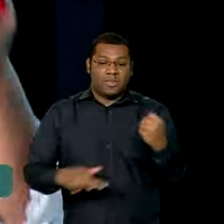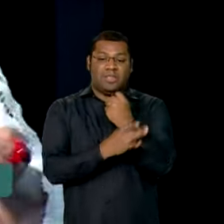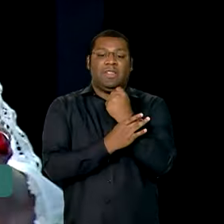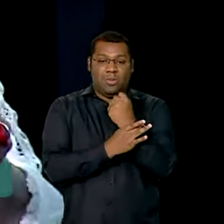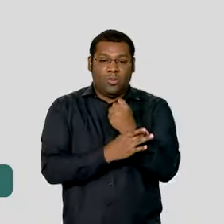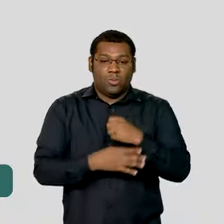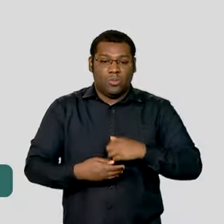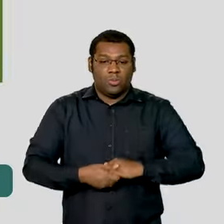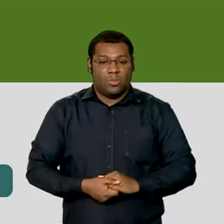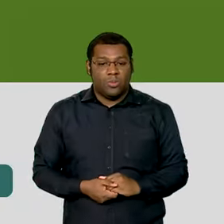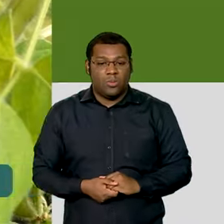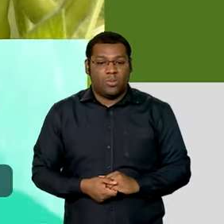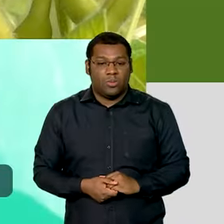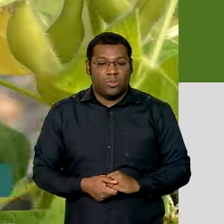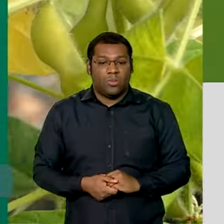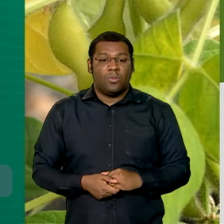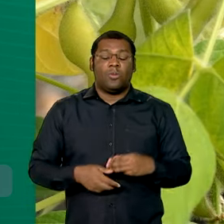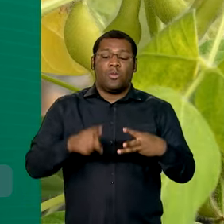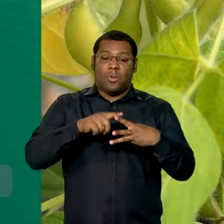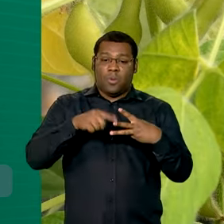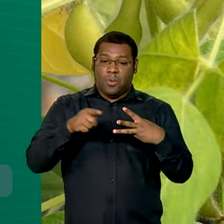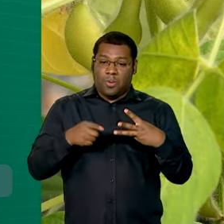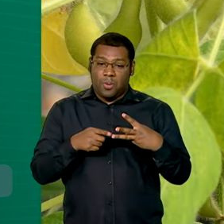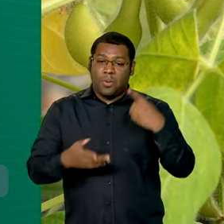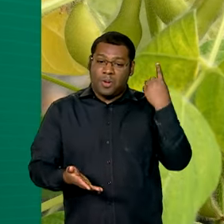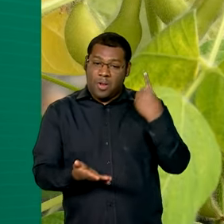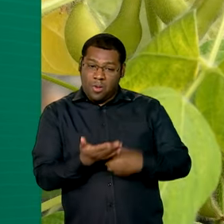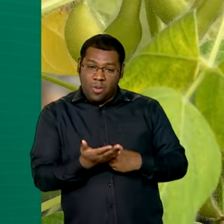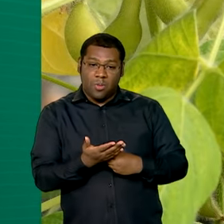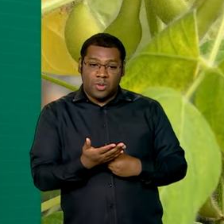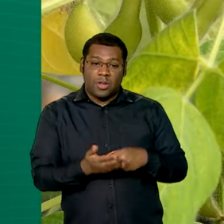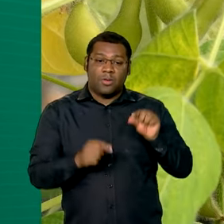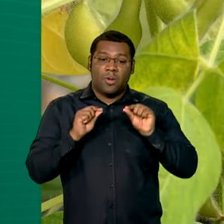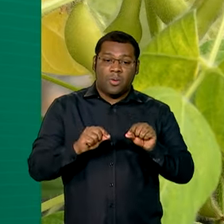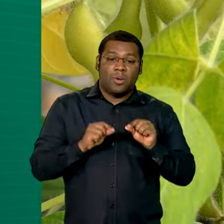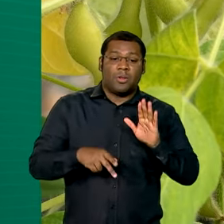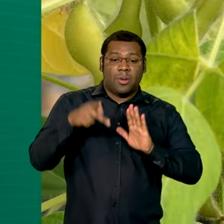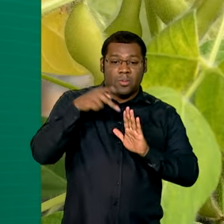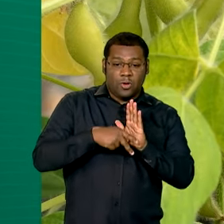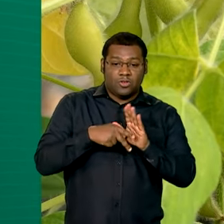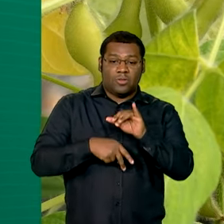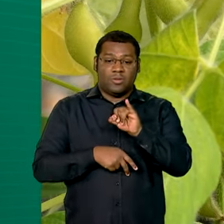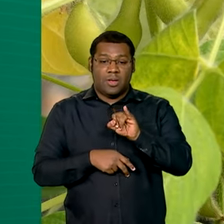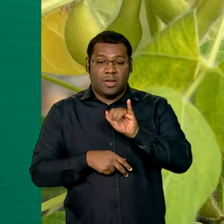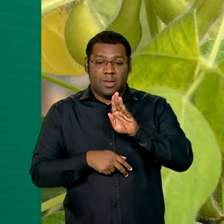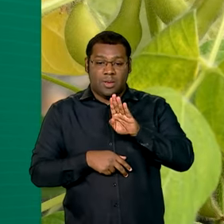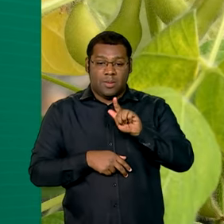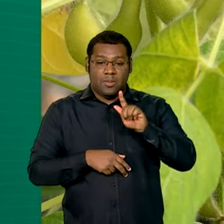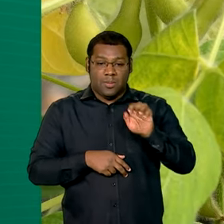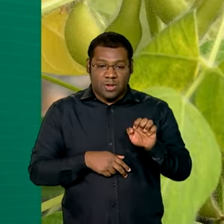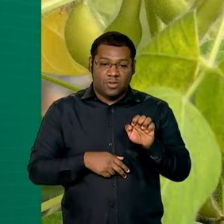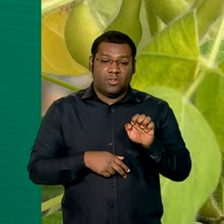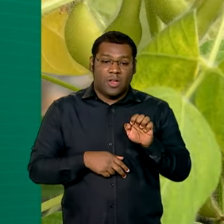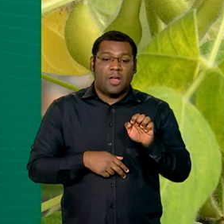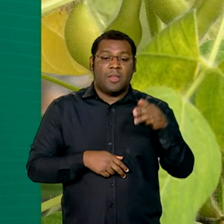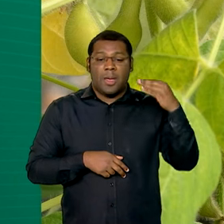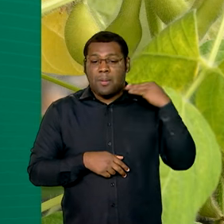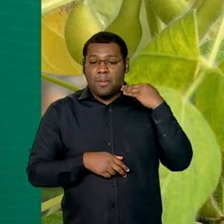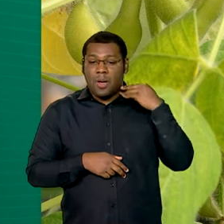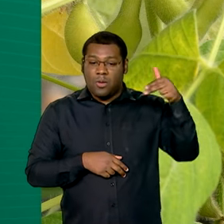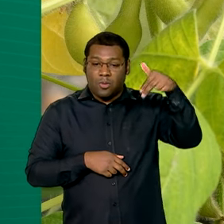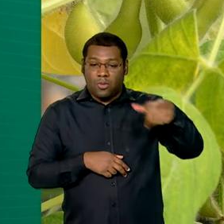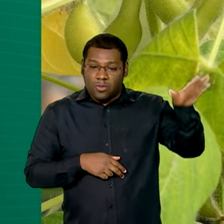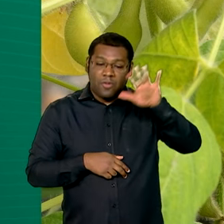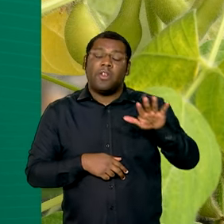semiárido. Os outros três acordos são protocolos de intenções envolvendo o IBGE, o Consórcio Nordeste e o